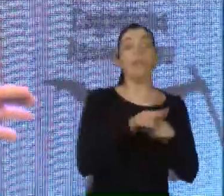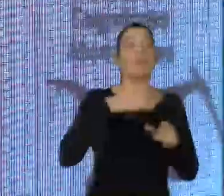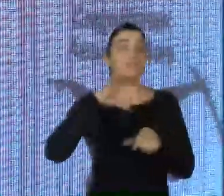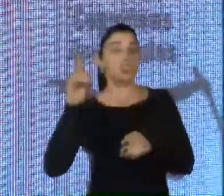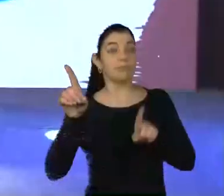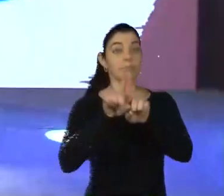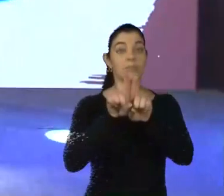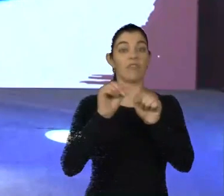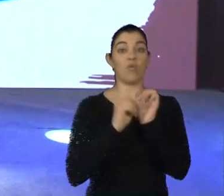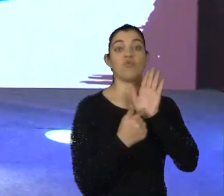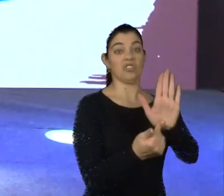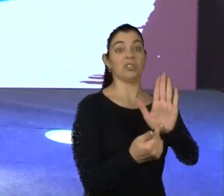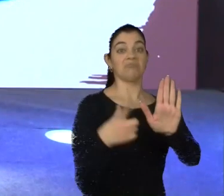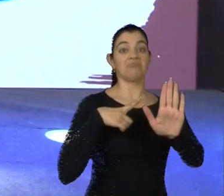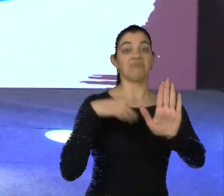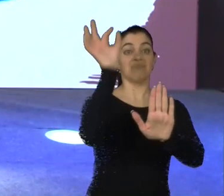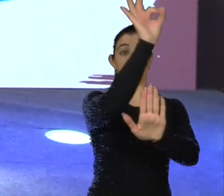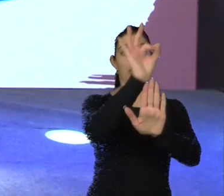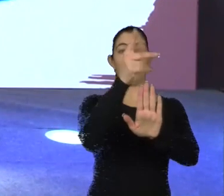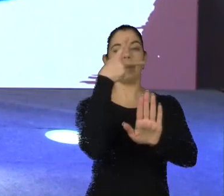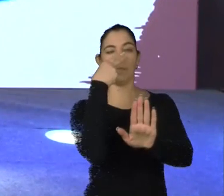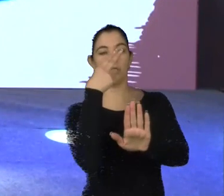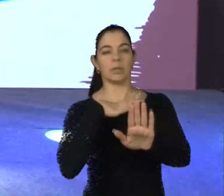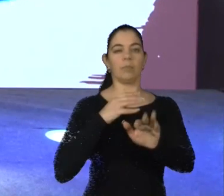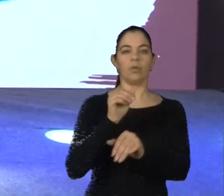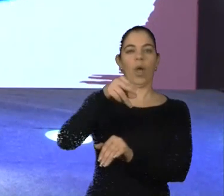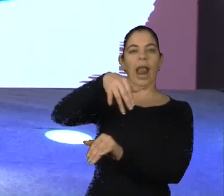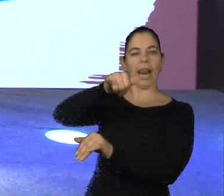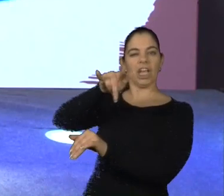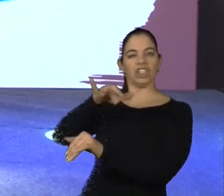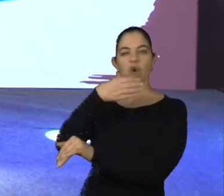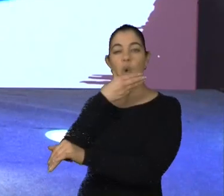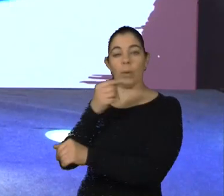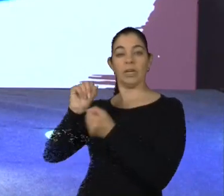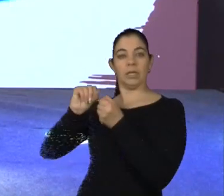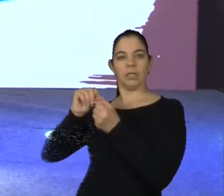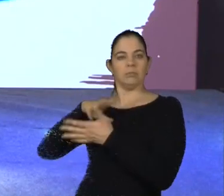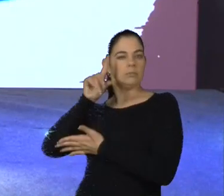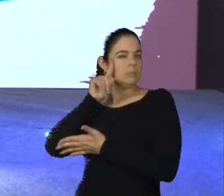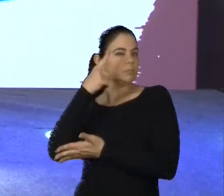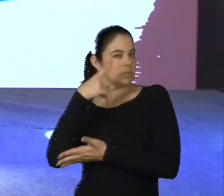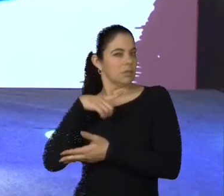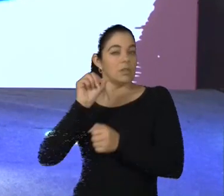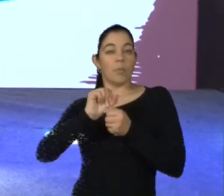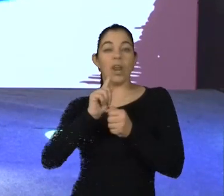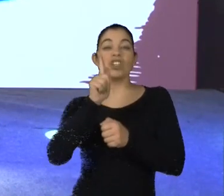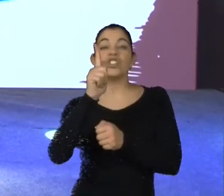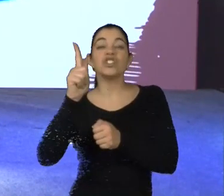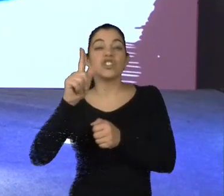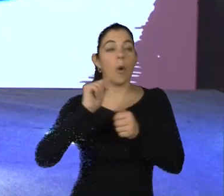Aqui eu tenho uma estrutura mostrando alguns ninjas, dizendo o seguinte, os homens têm uma tendência maior para a execução de atividades